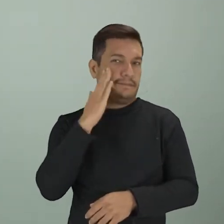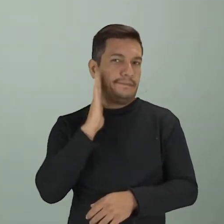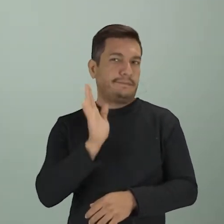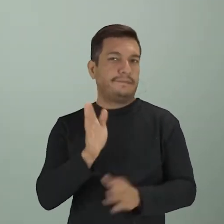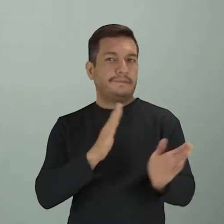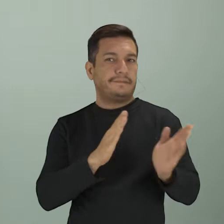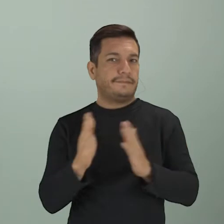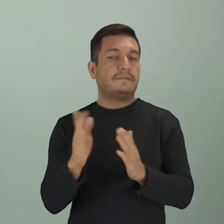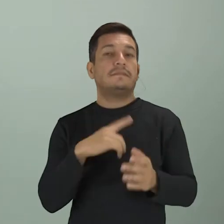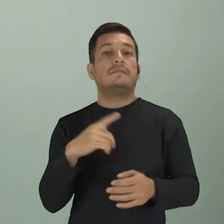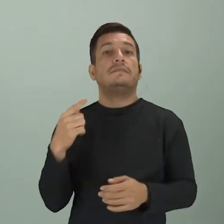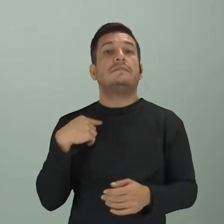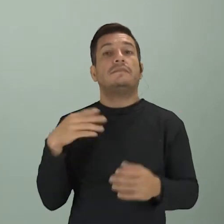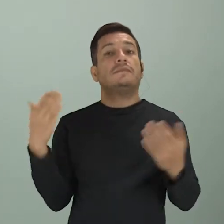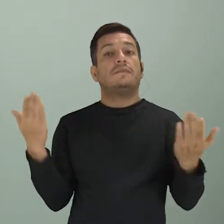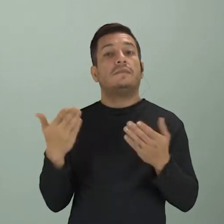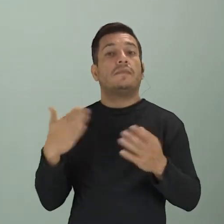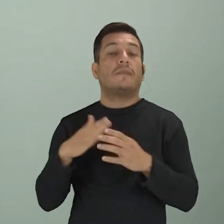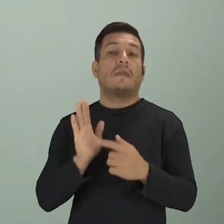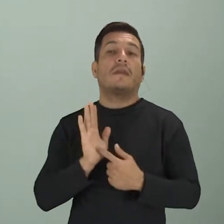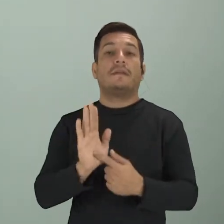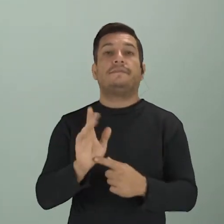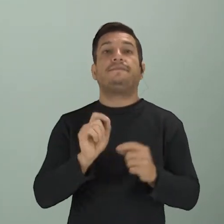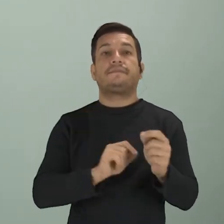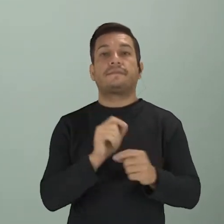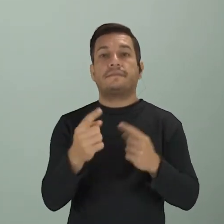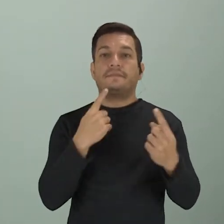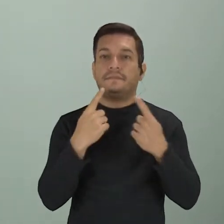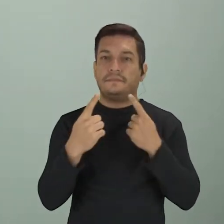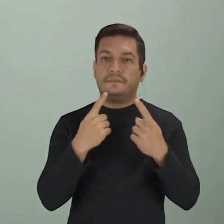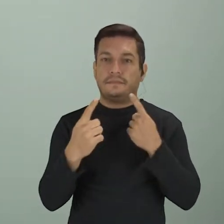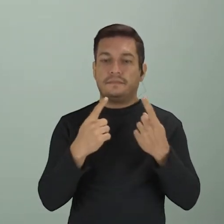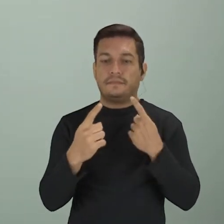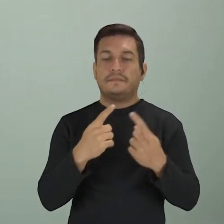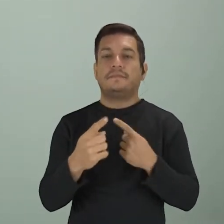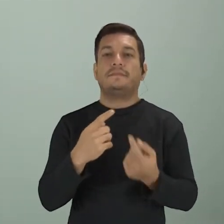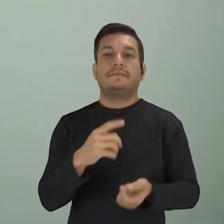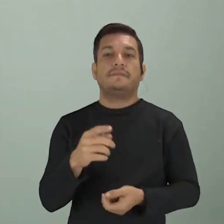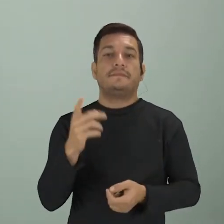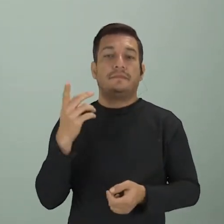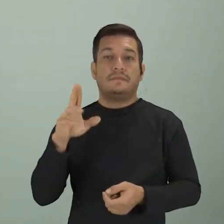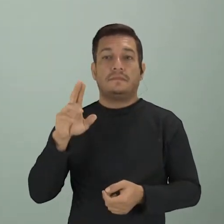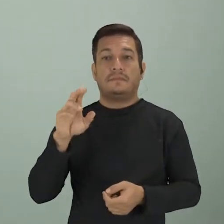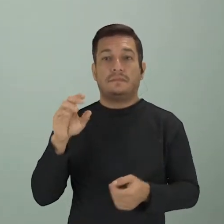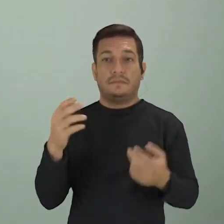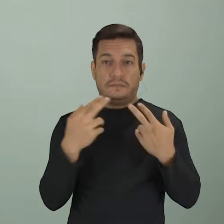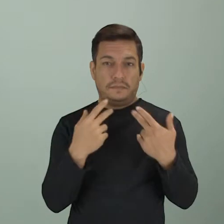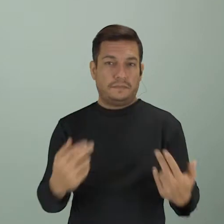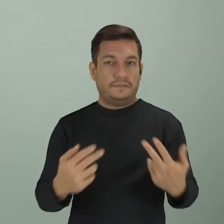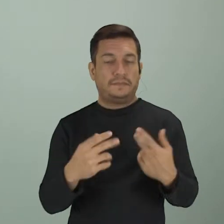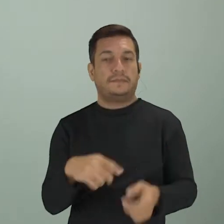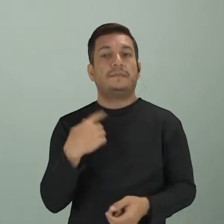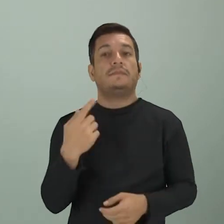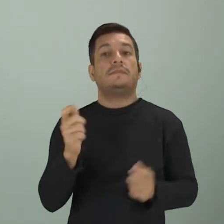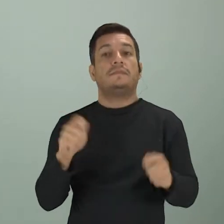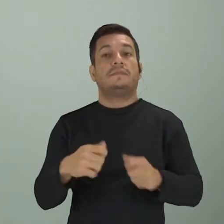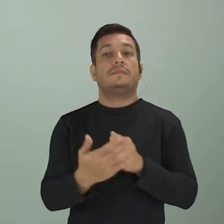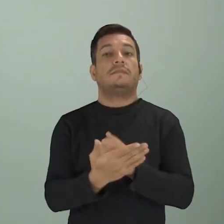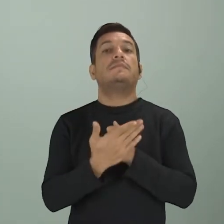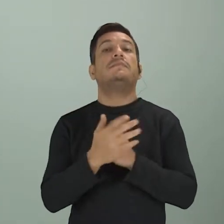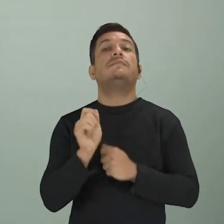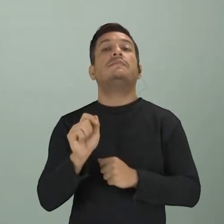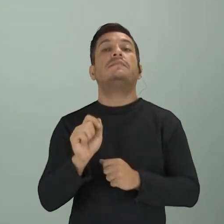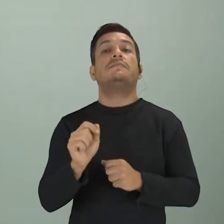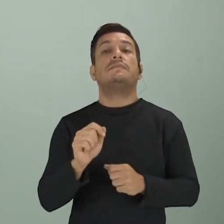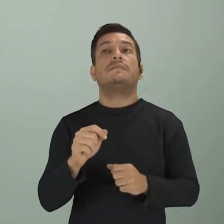e hoje eu trouxe uma discussão contemporânea, né? Para que essa discussão ajude a gente a se